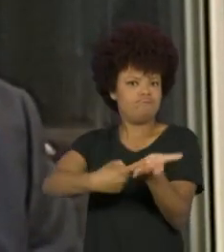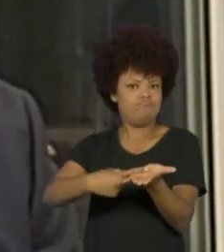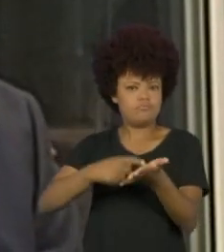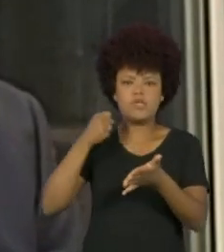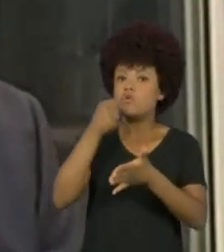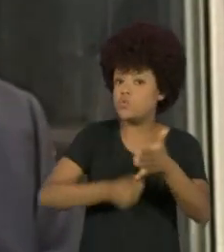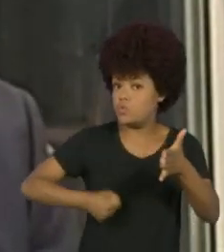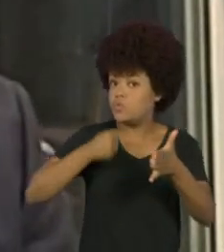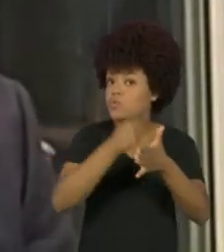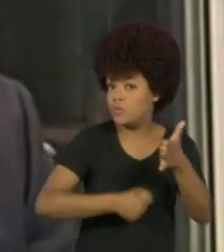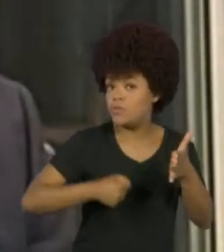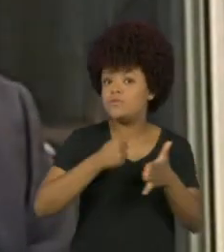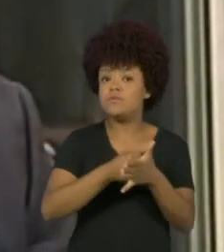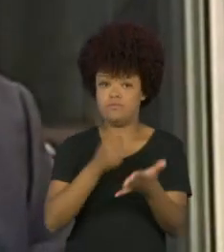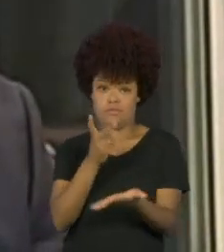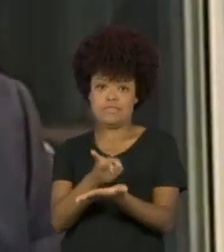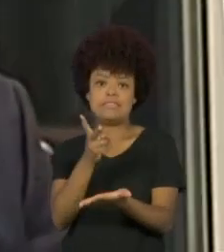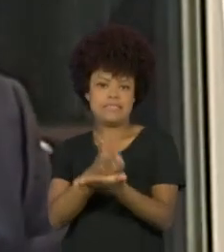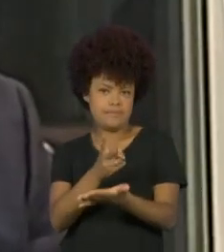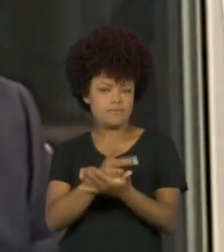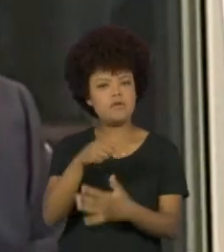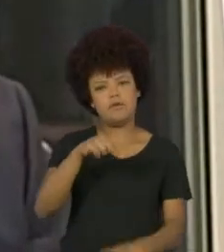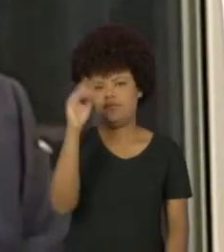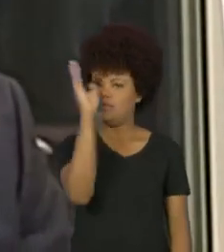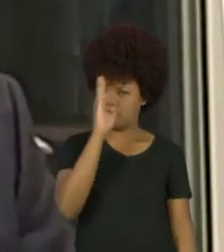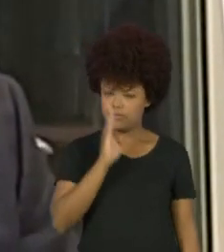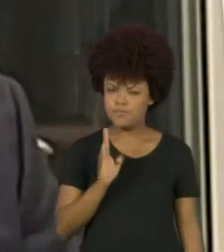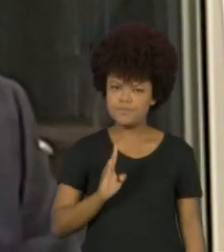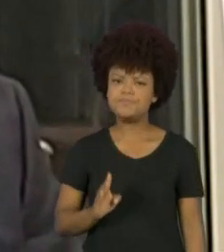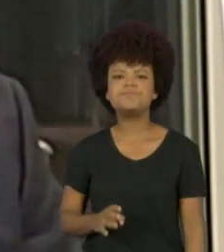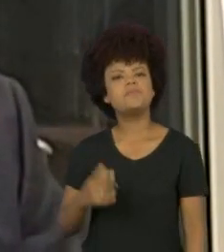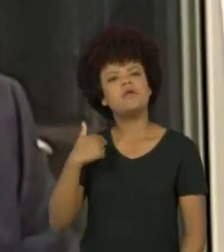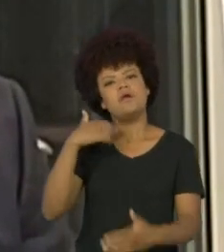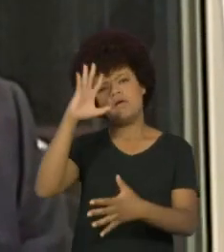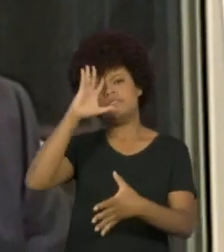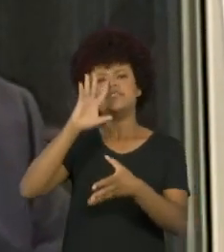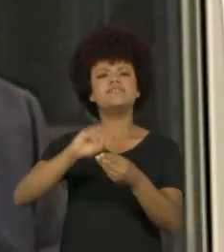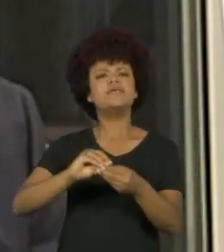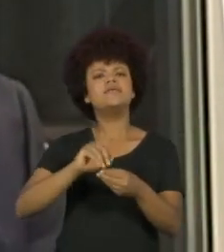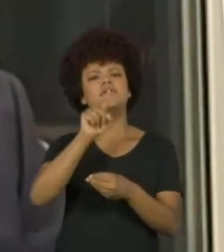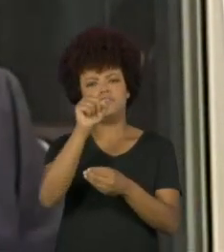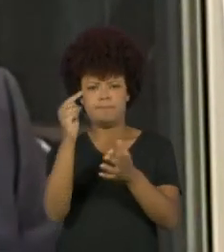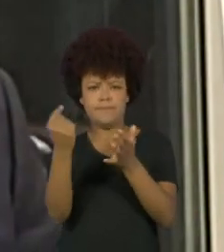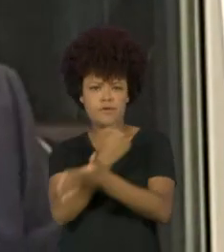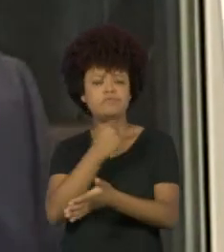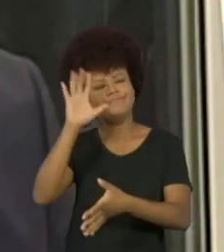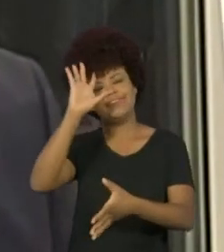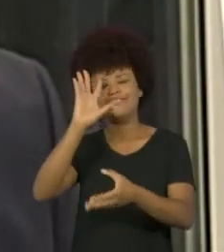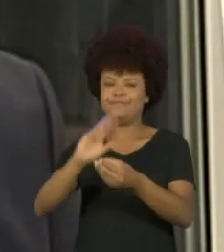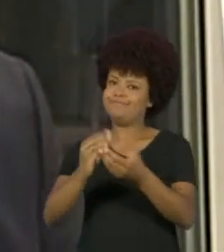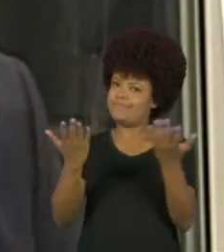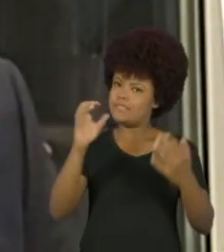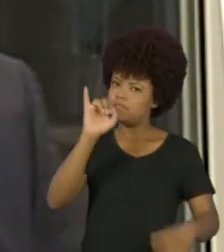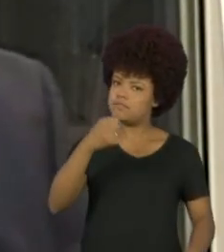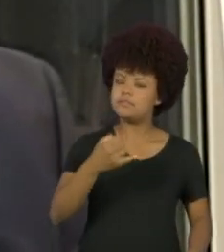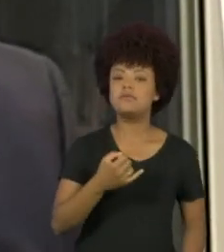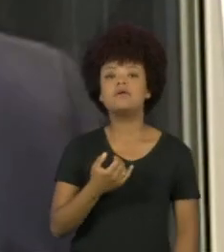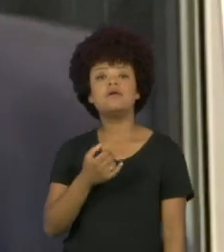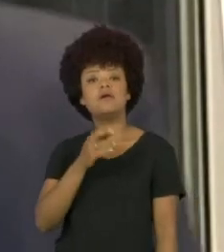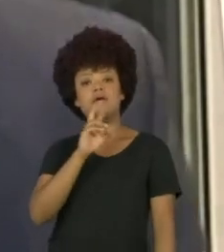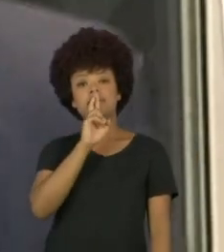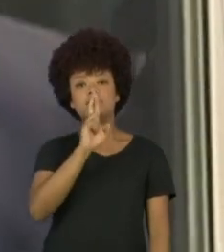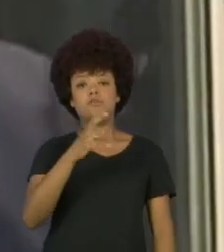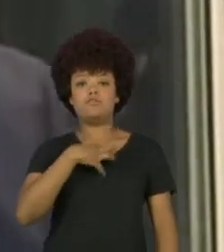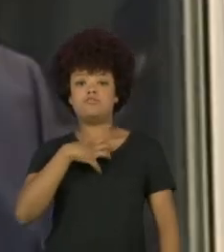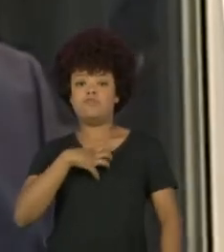grandes lutadores que nós temos aqui no Brasil e eu entendi a pergunta dele, sim, mas eu quis responder de maneira mais ampla, esclarecer a pergunta.